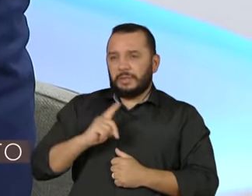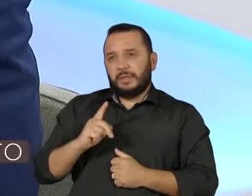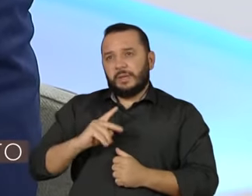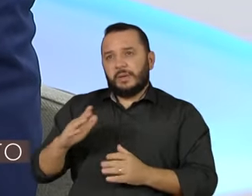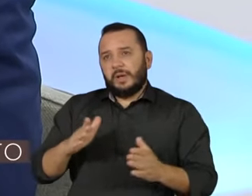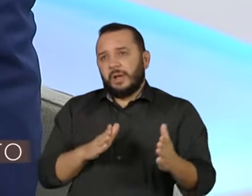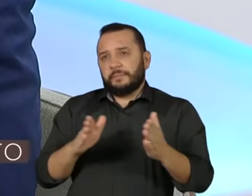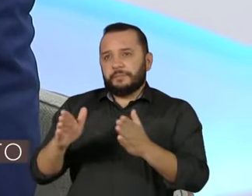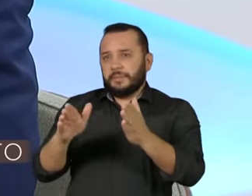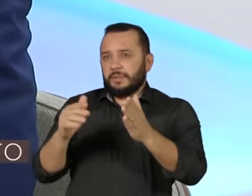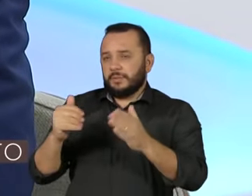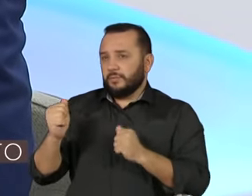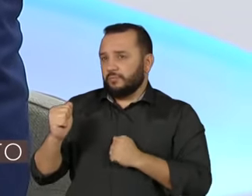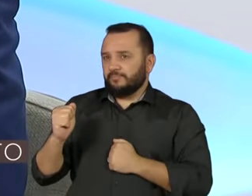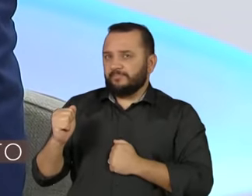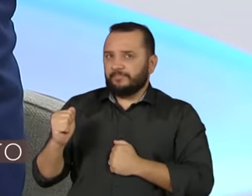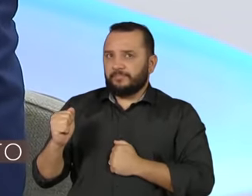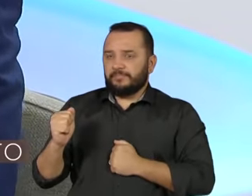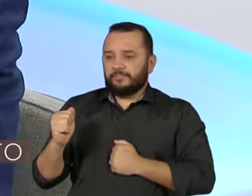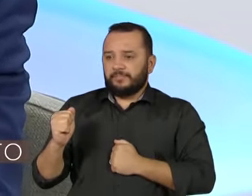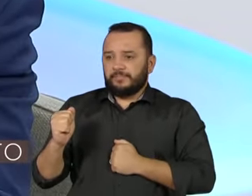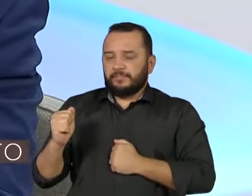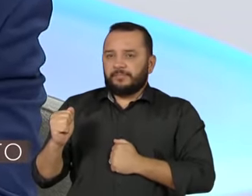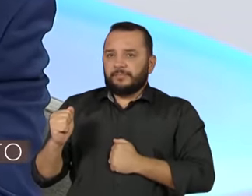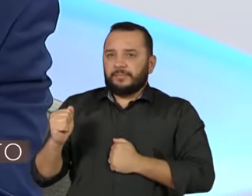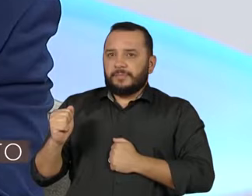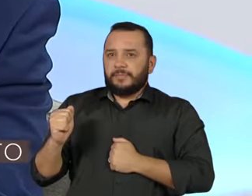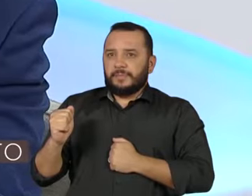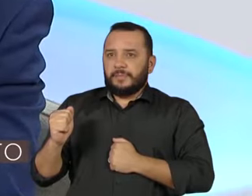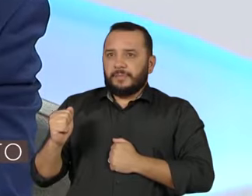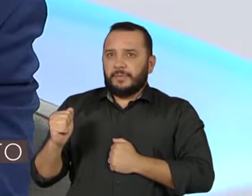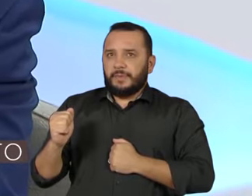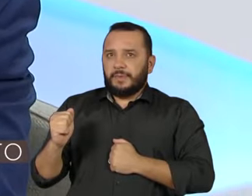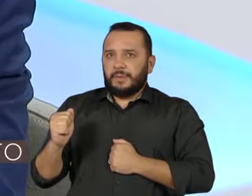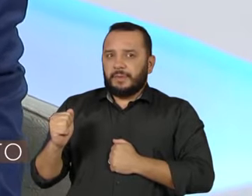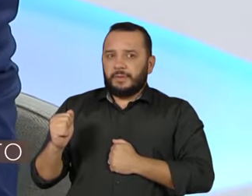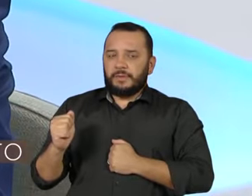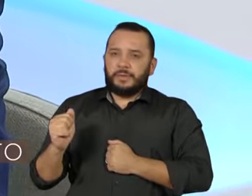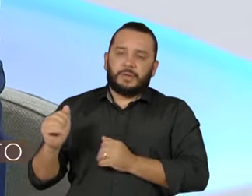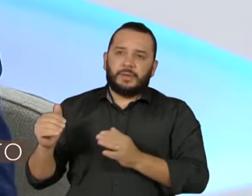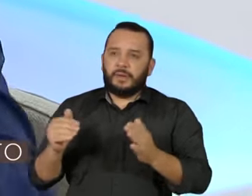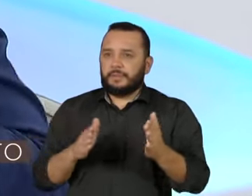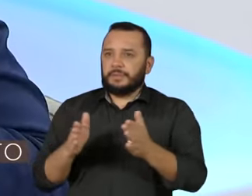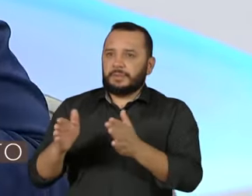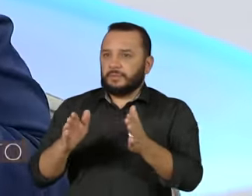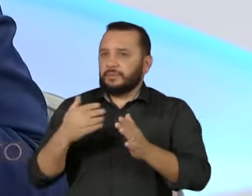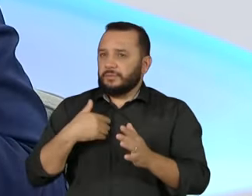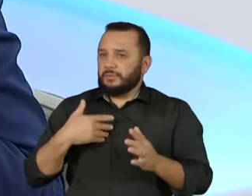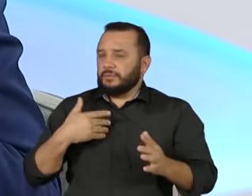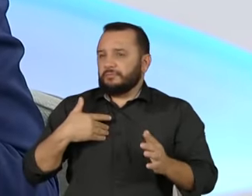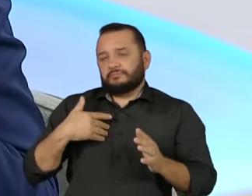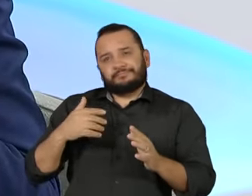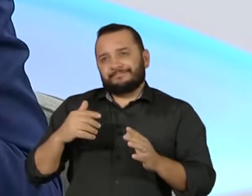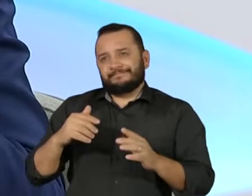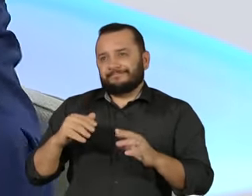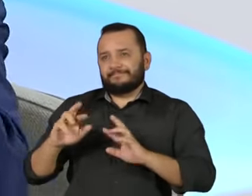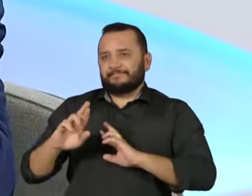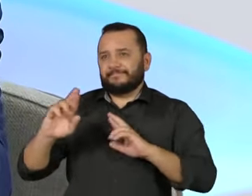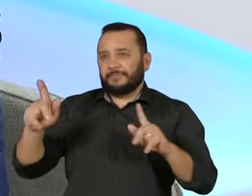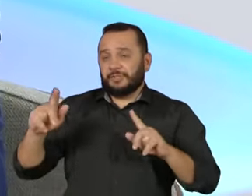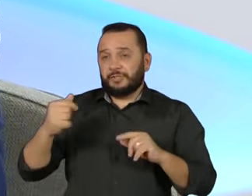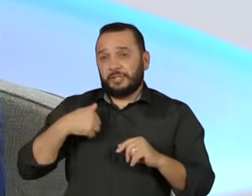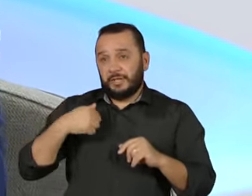muito distante daquilo que eu vejo como